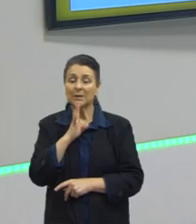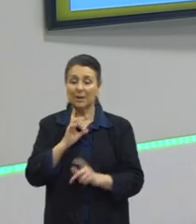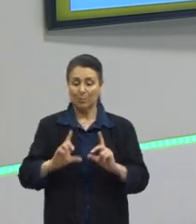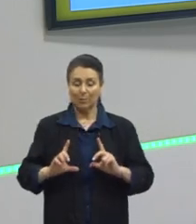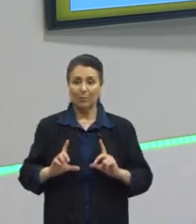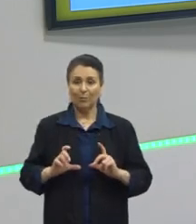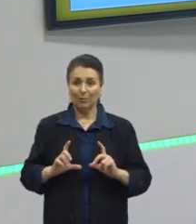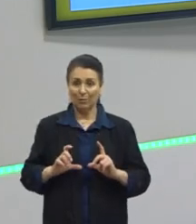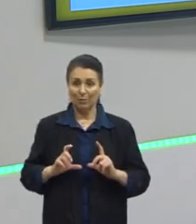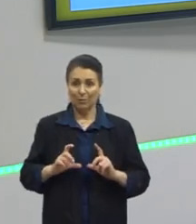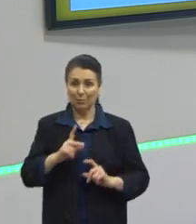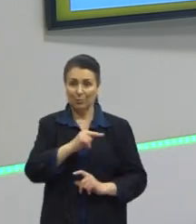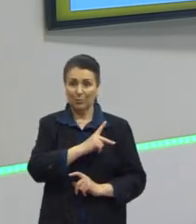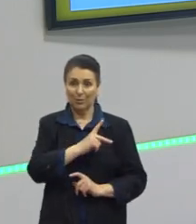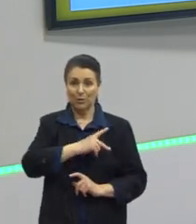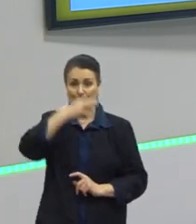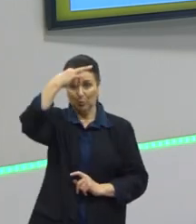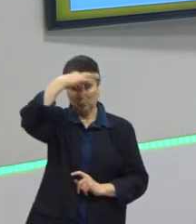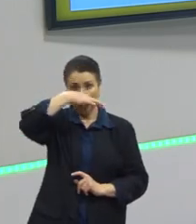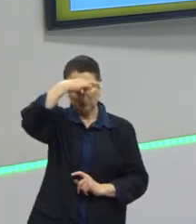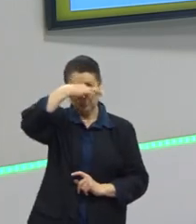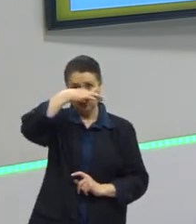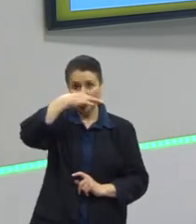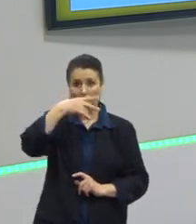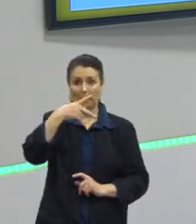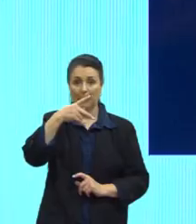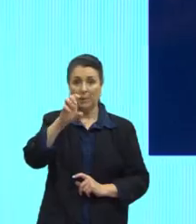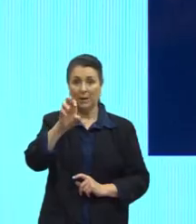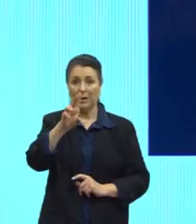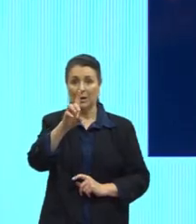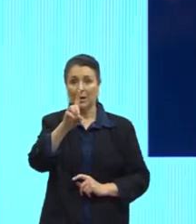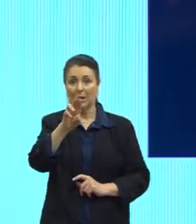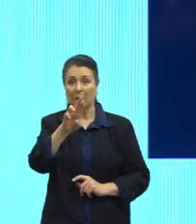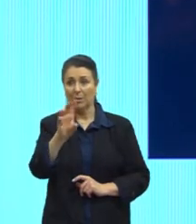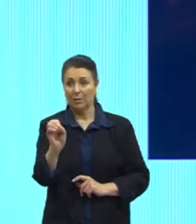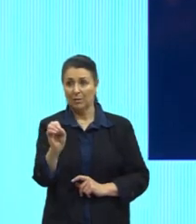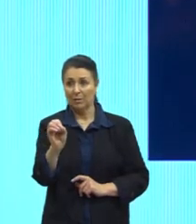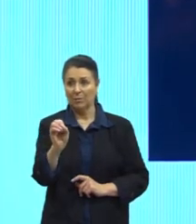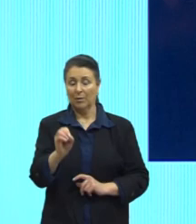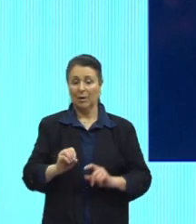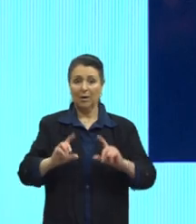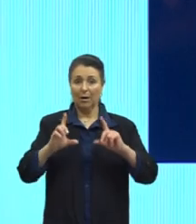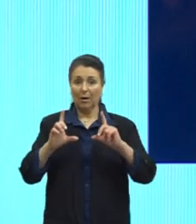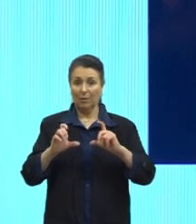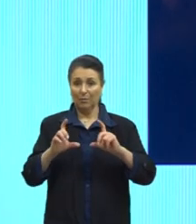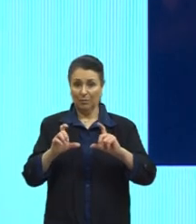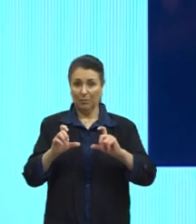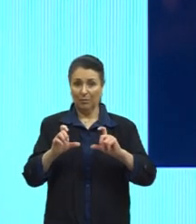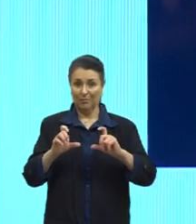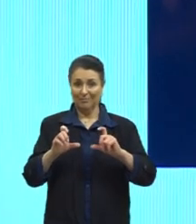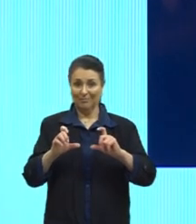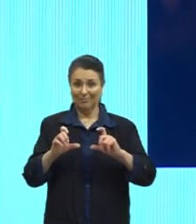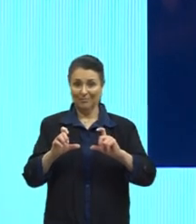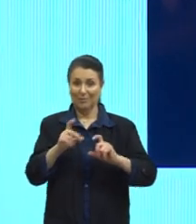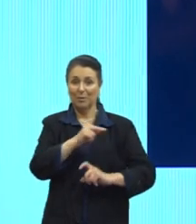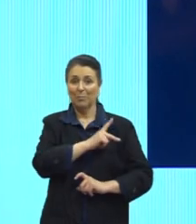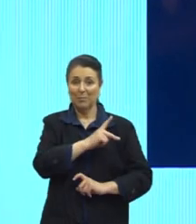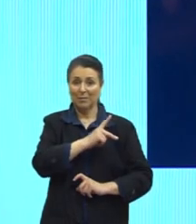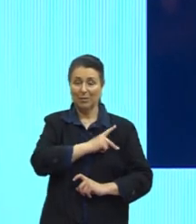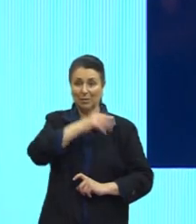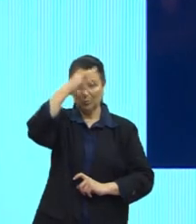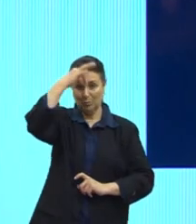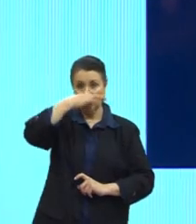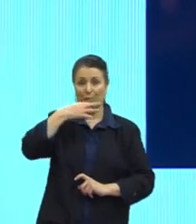uma fotinho dele, presidente do Peru, né, Pedro Castilhos. Aí tá a foto, referência da presidência do Peru. Aí tá ele,